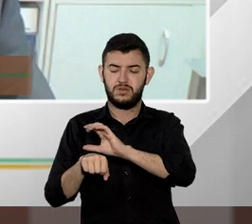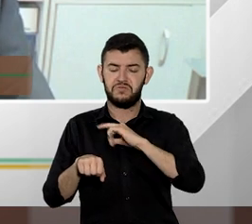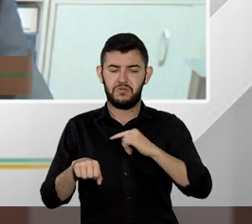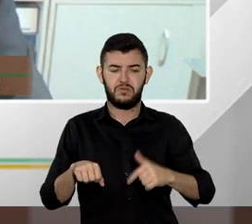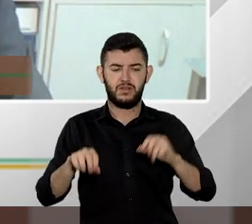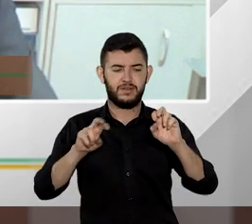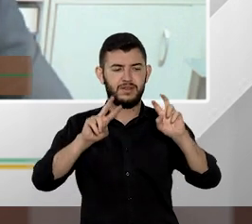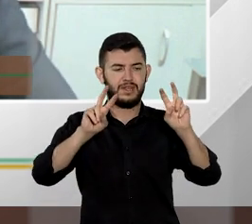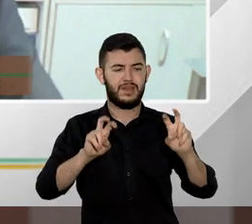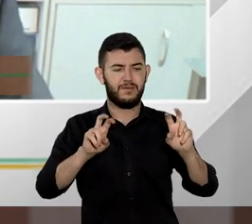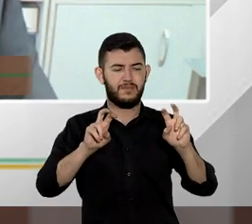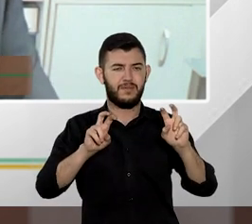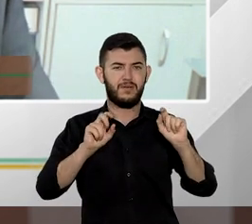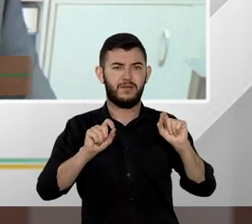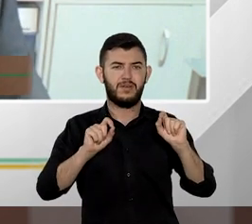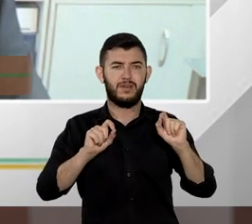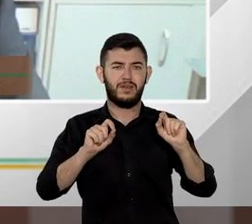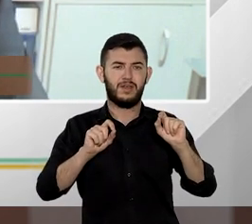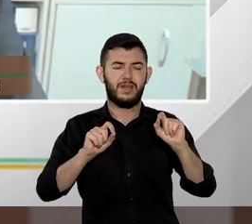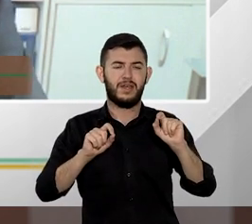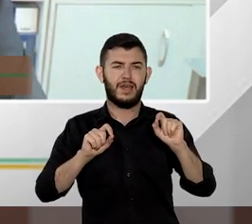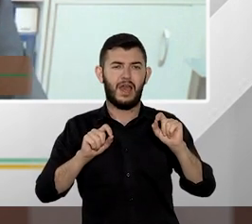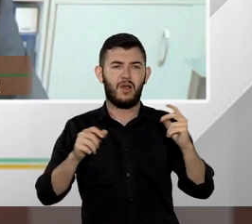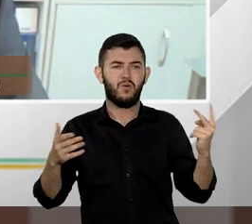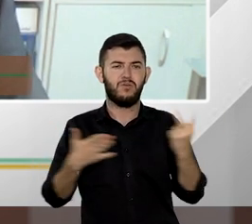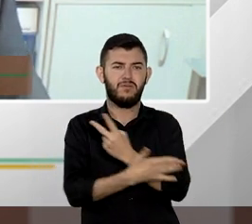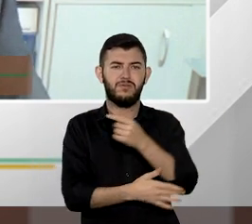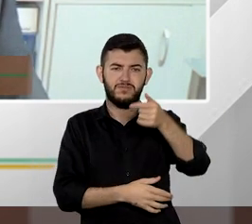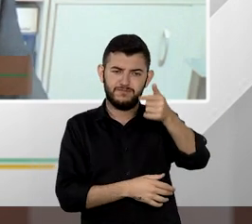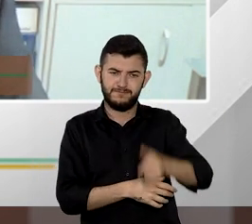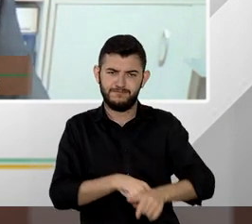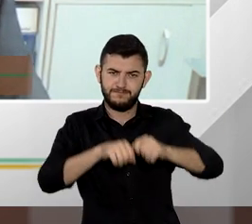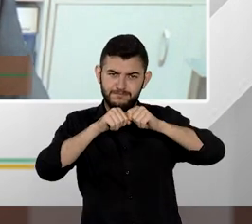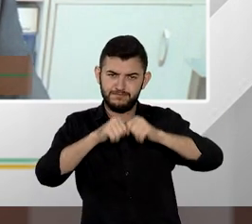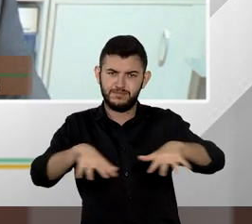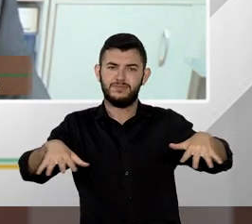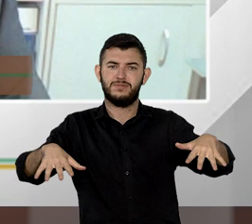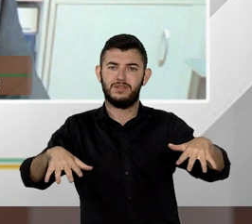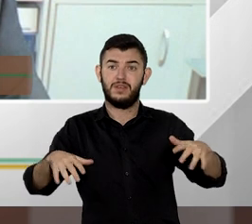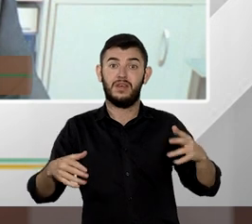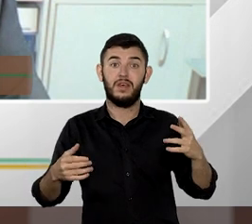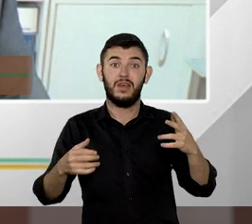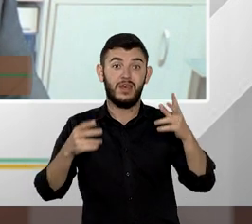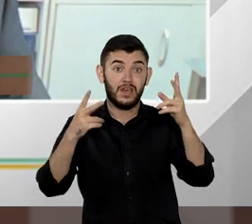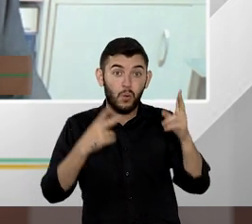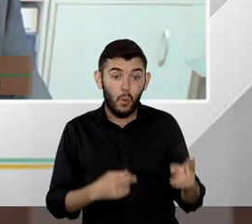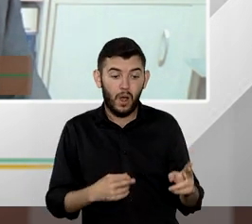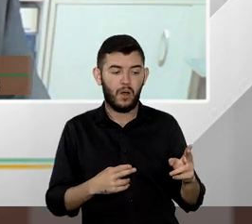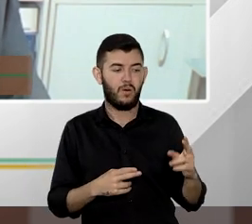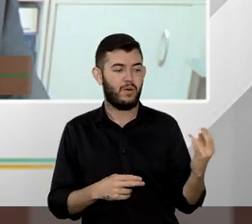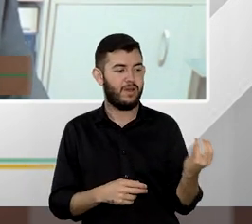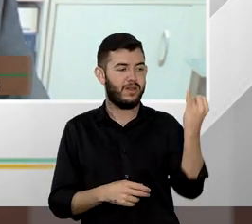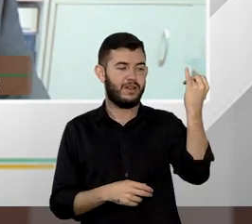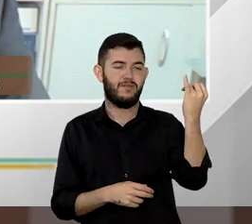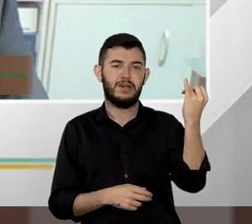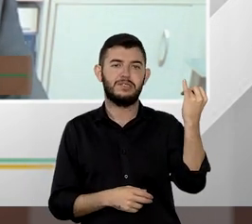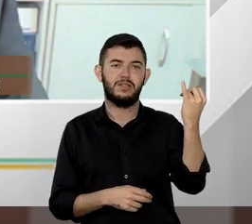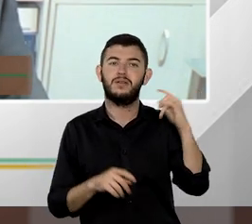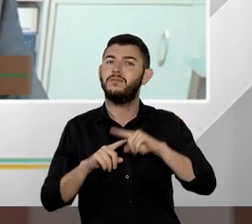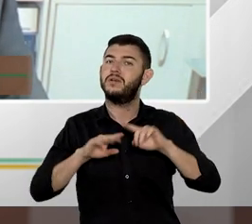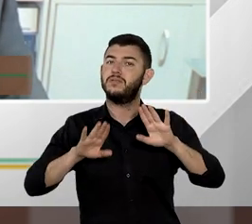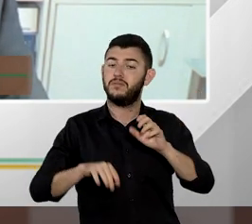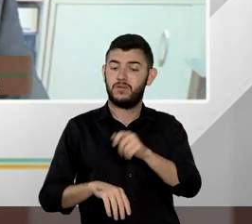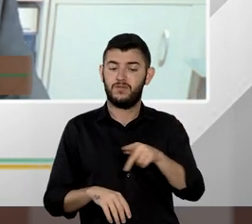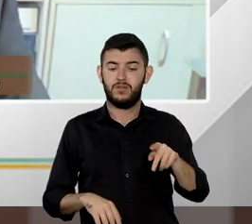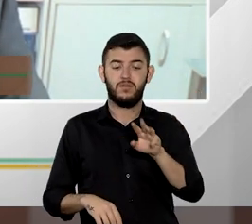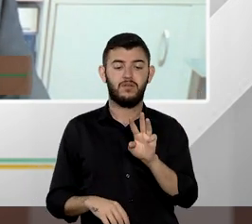de repercussão geral diferentemente do que aconteceu com a relevância isso tem muito a ver com o que o professor Vamber disse no início